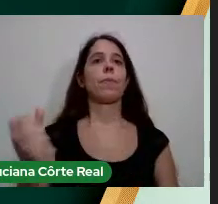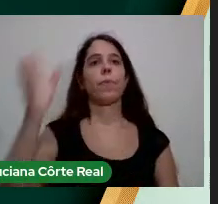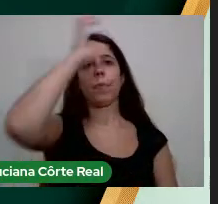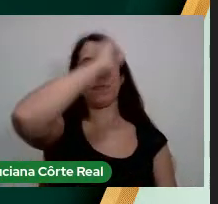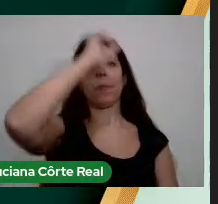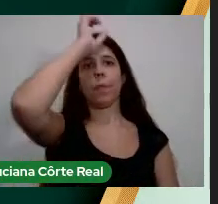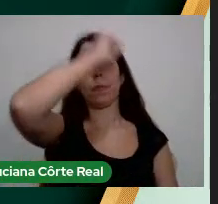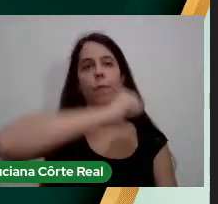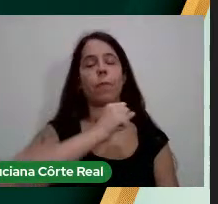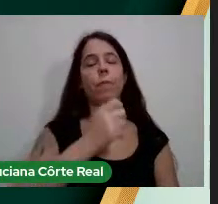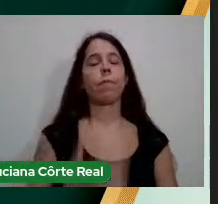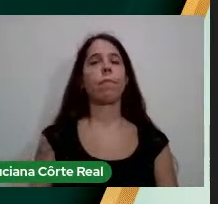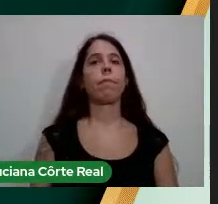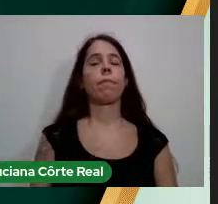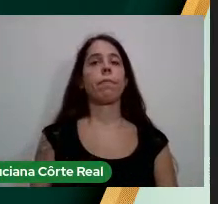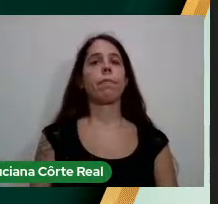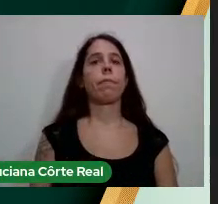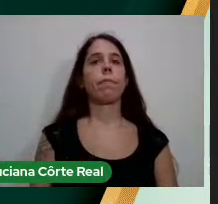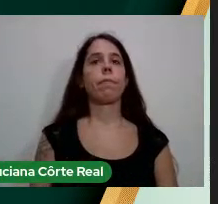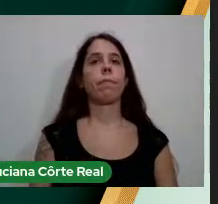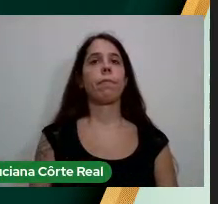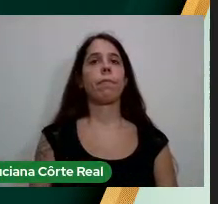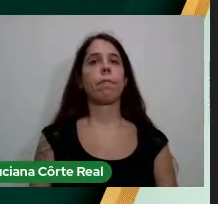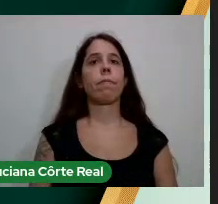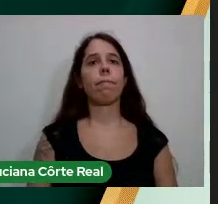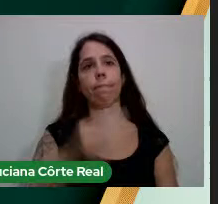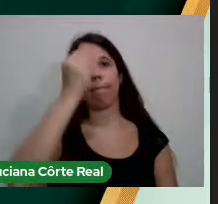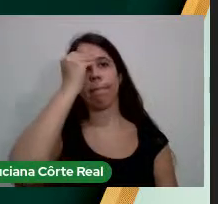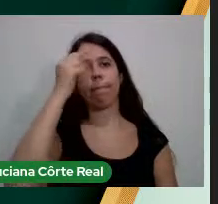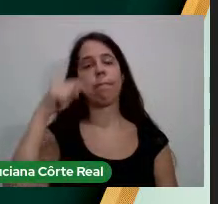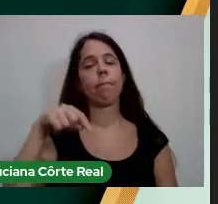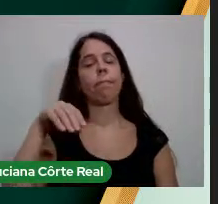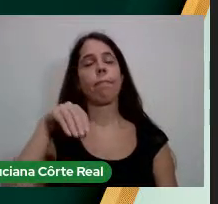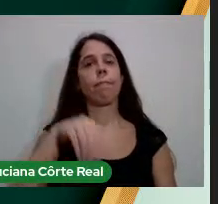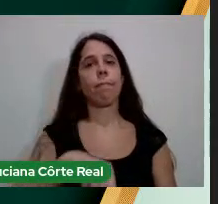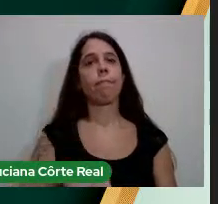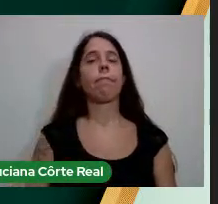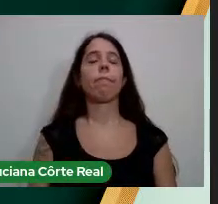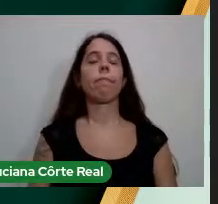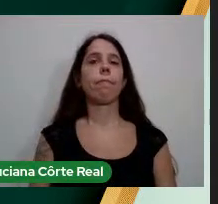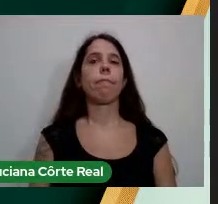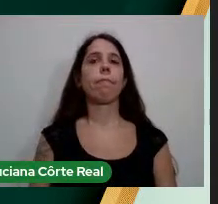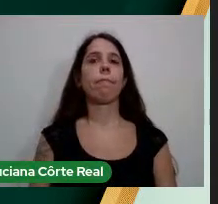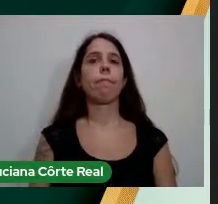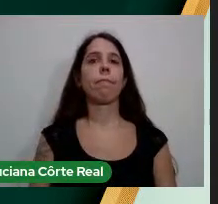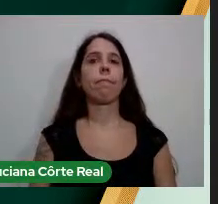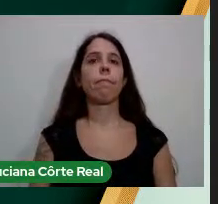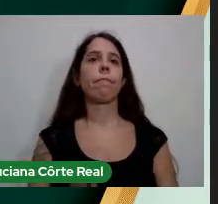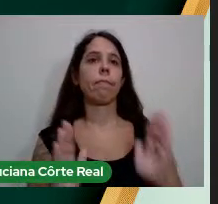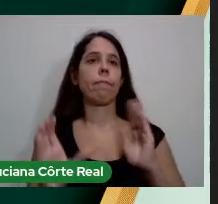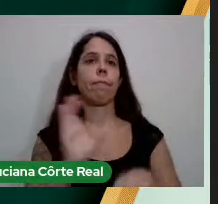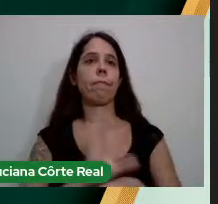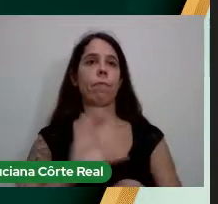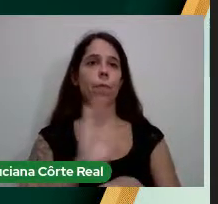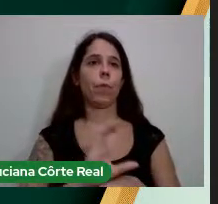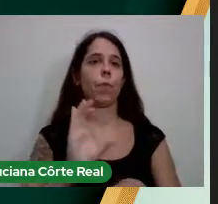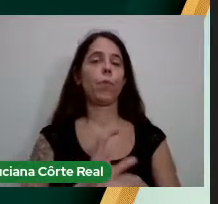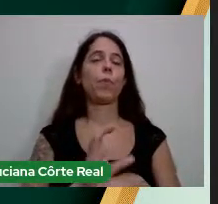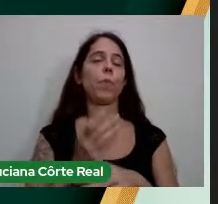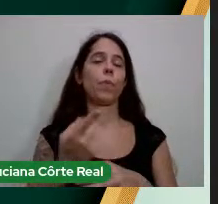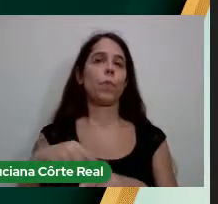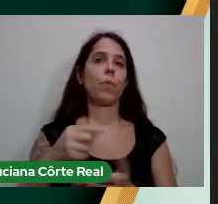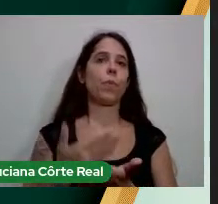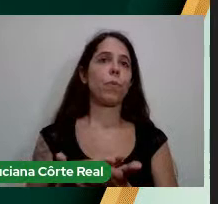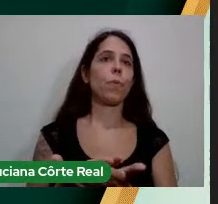aprendizagens Que Adquiriram Durante Durante Esse tempo Que vocês